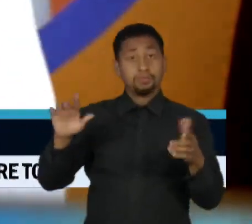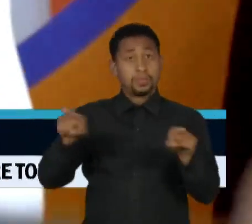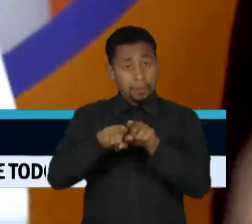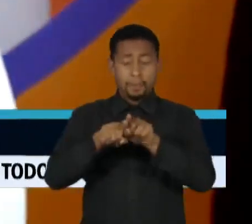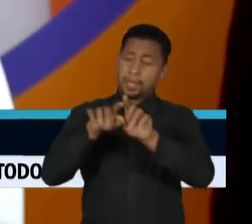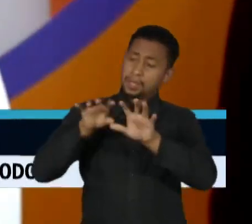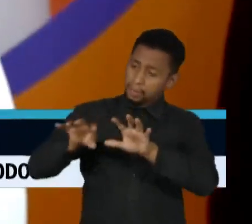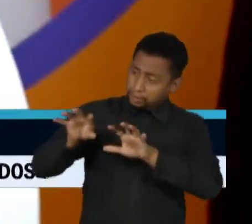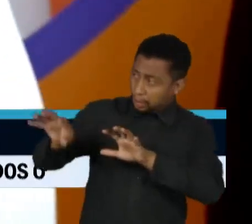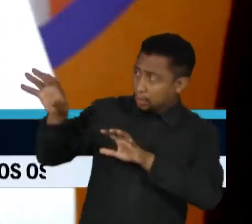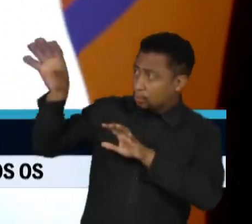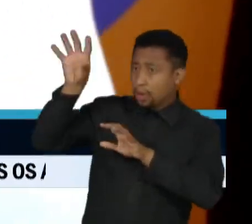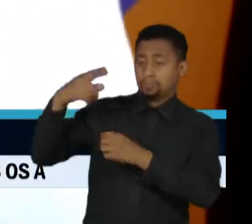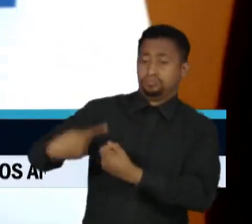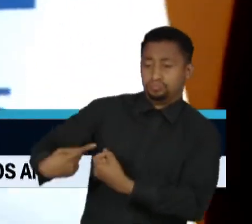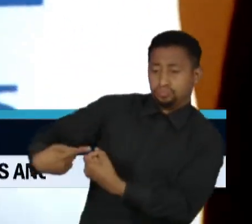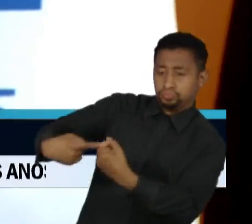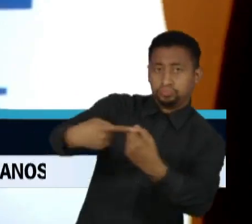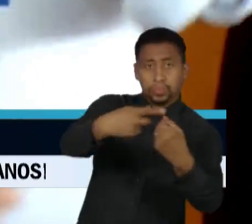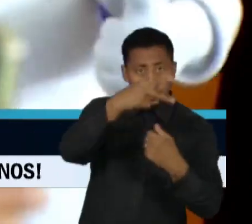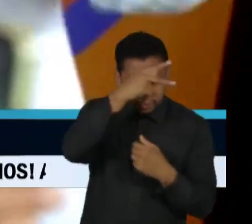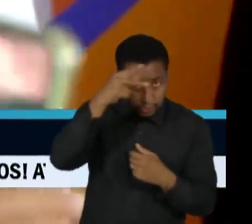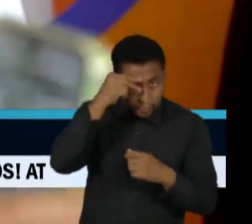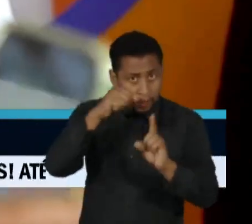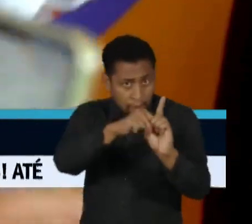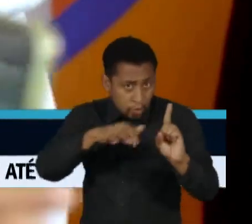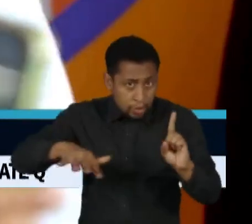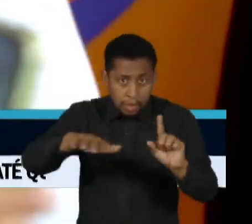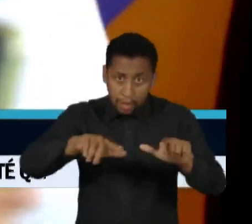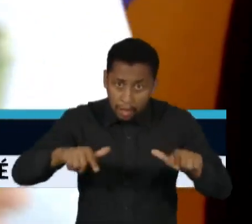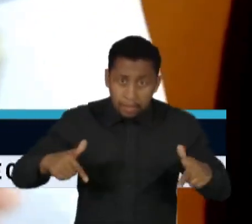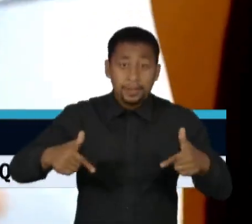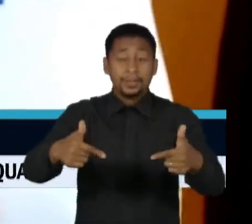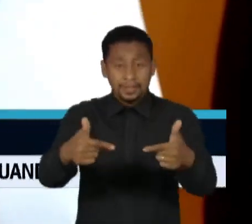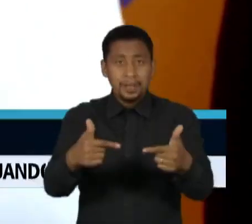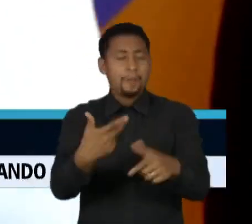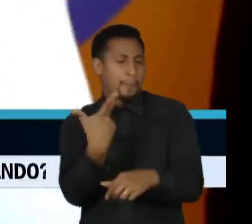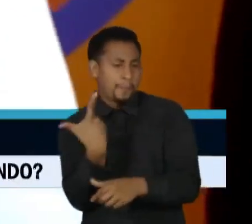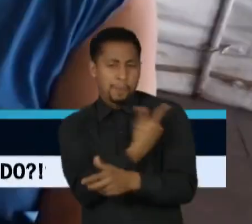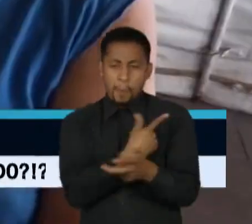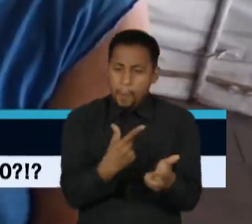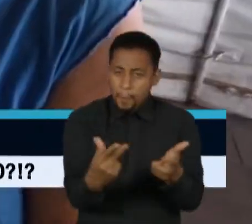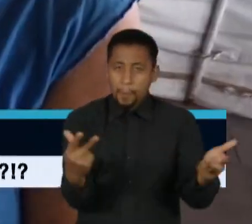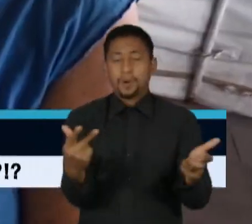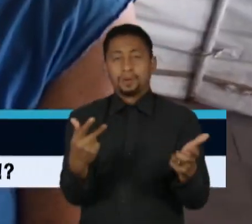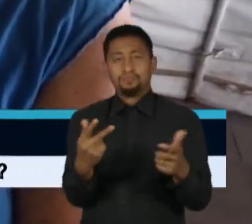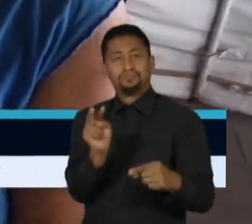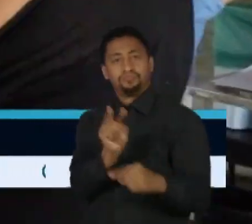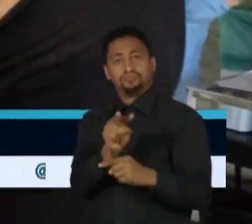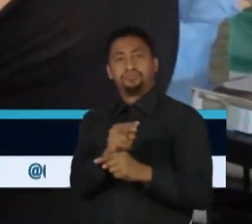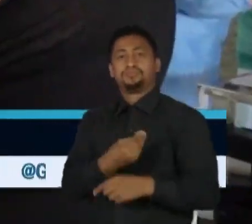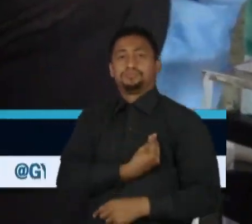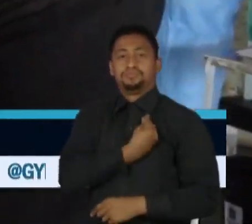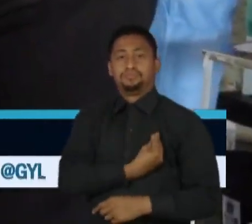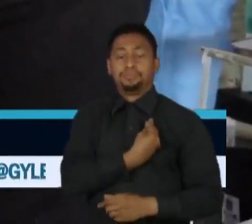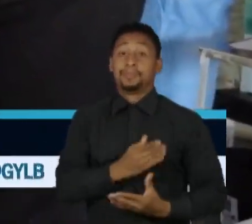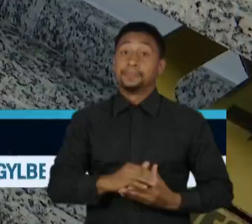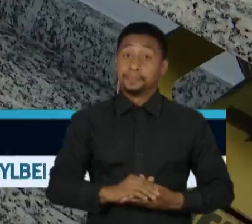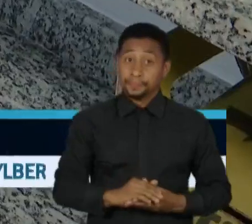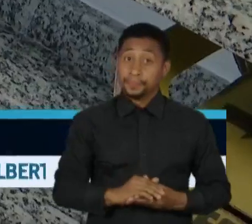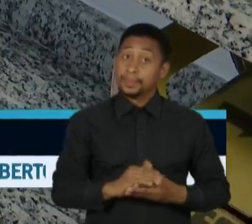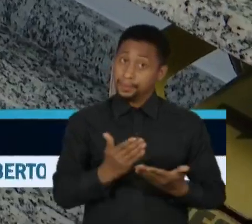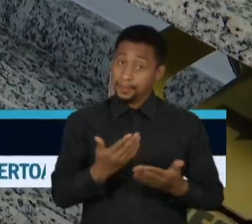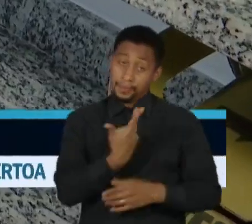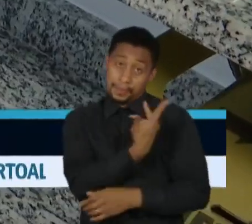estaduais, municipais, de toda a sociedade, é o movimento em defesa da vida. A vacina bivalente já está